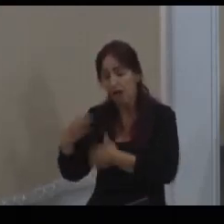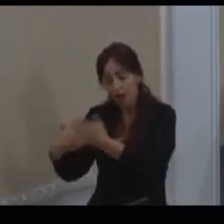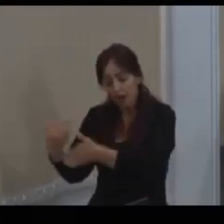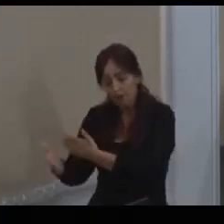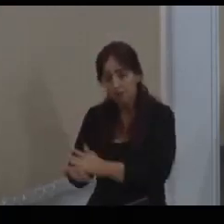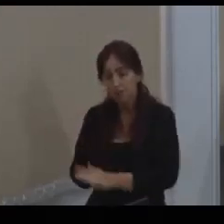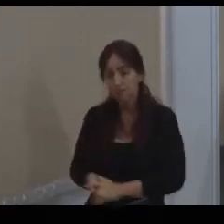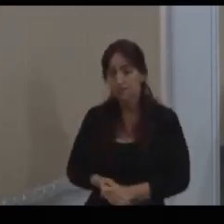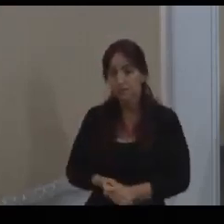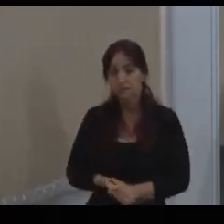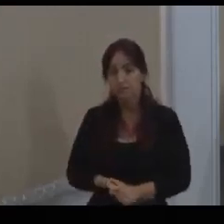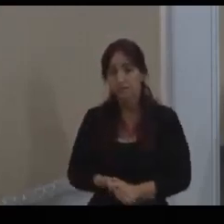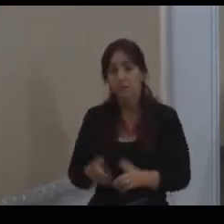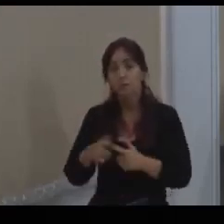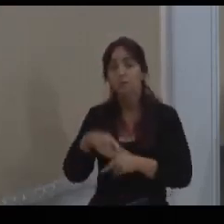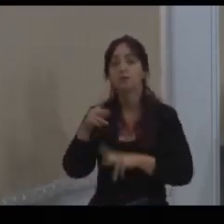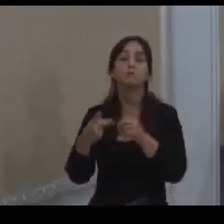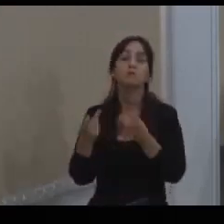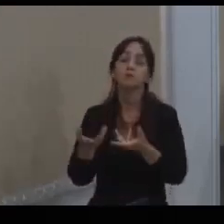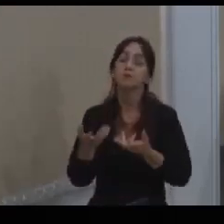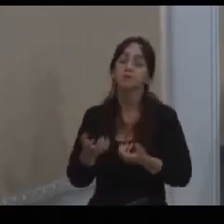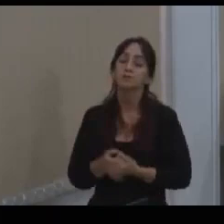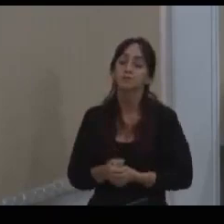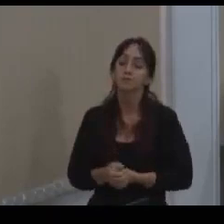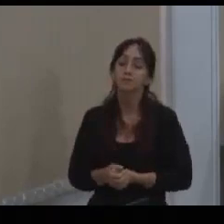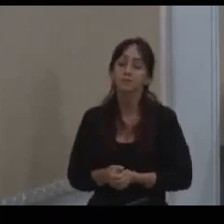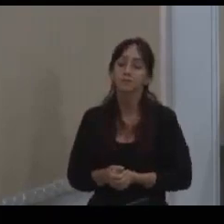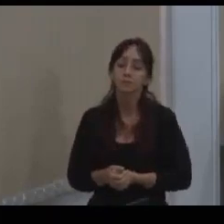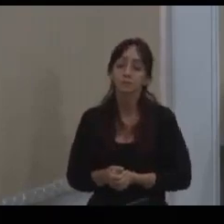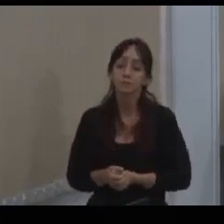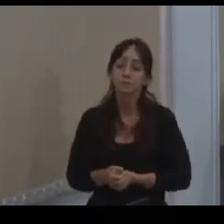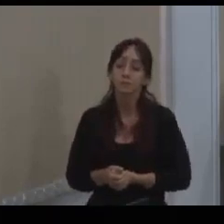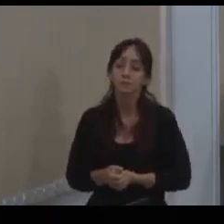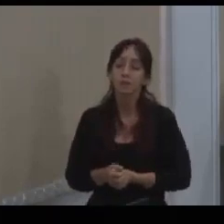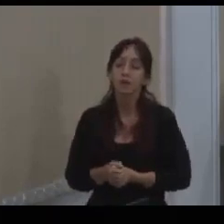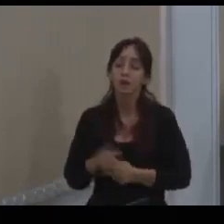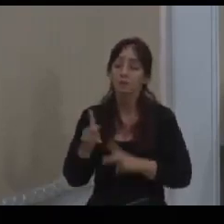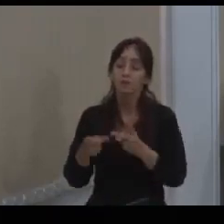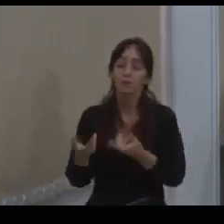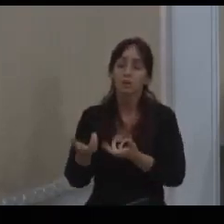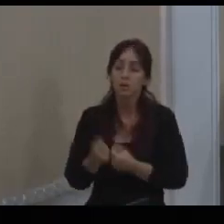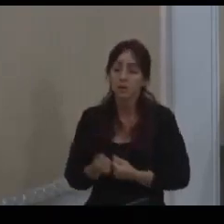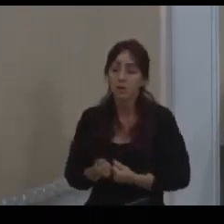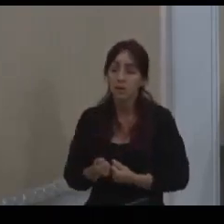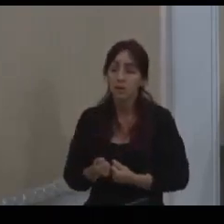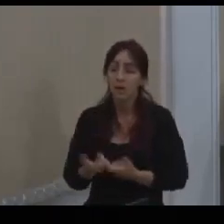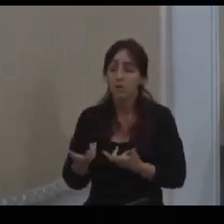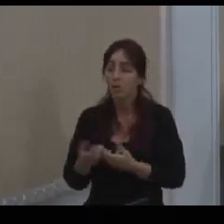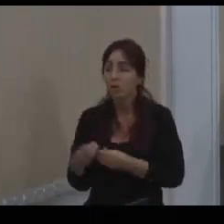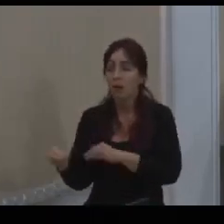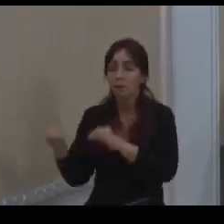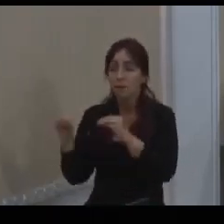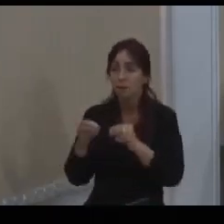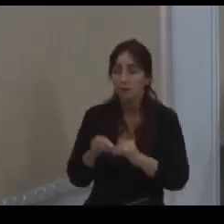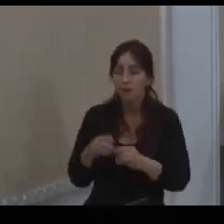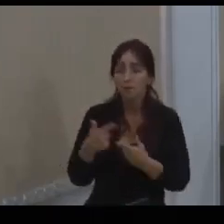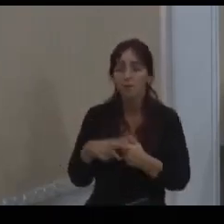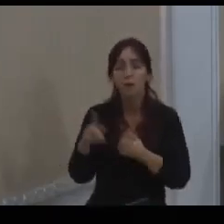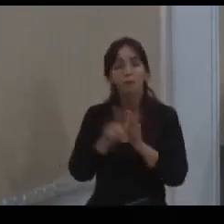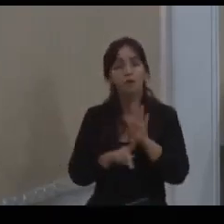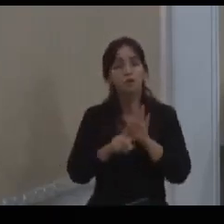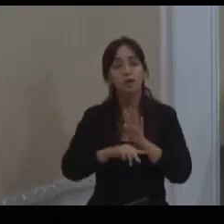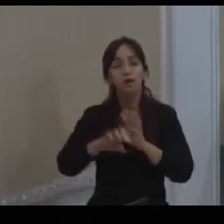Entendeu? É isso que as pessoas querem. É isso que elas querem. Então, tirar e verticalizar igual o projeto Singapura